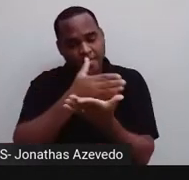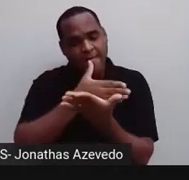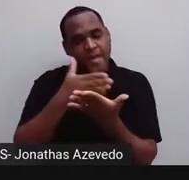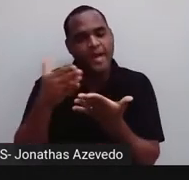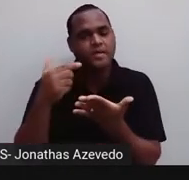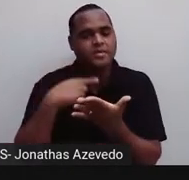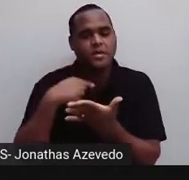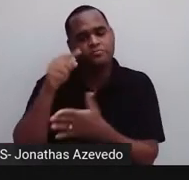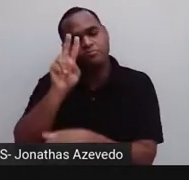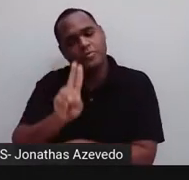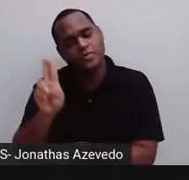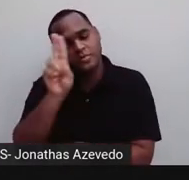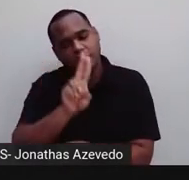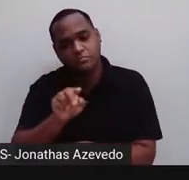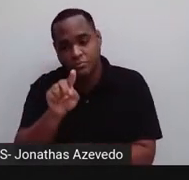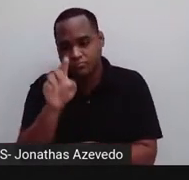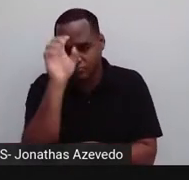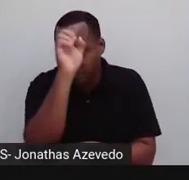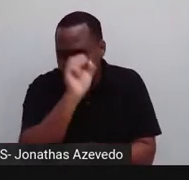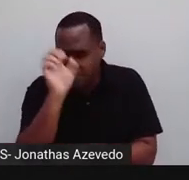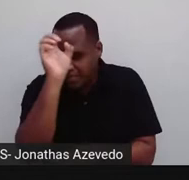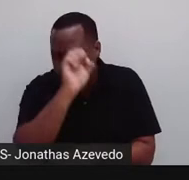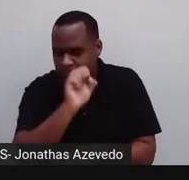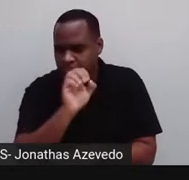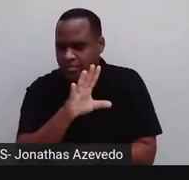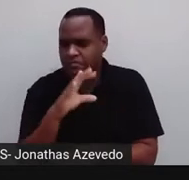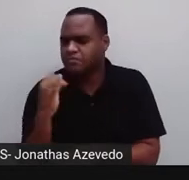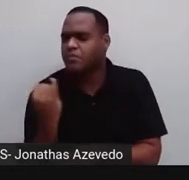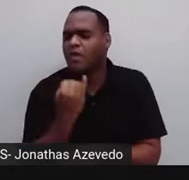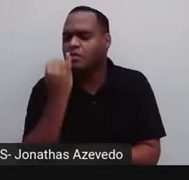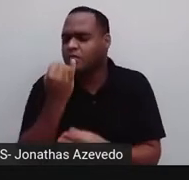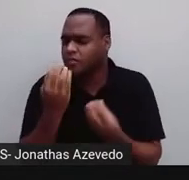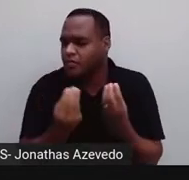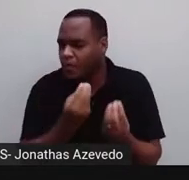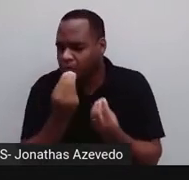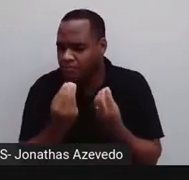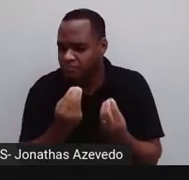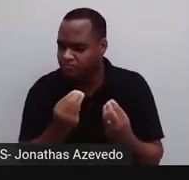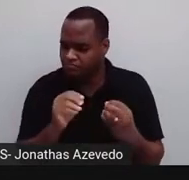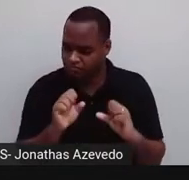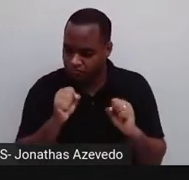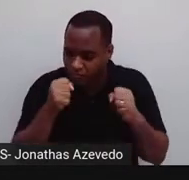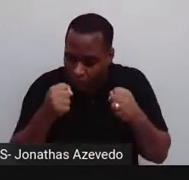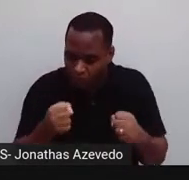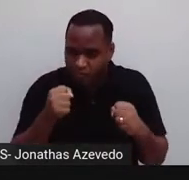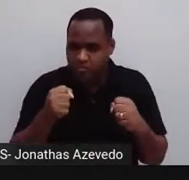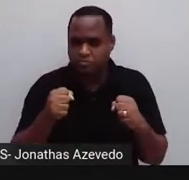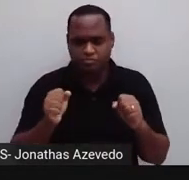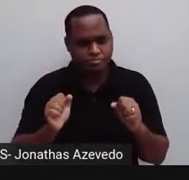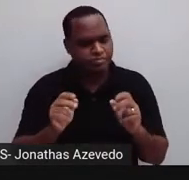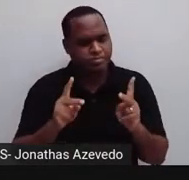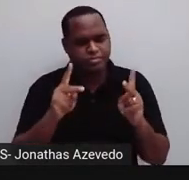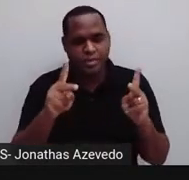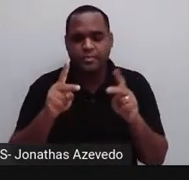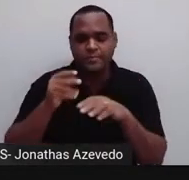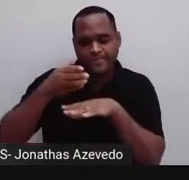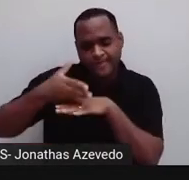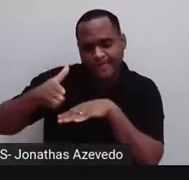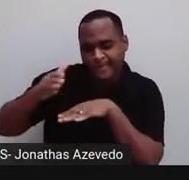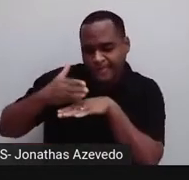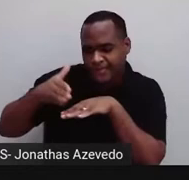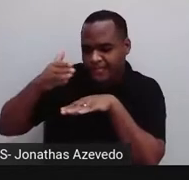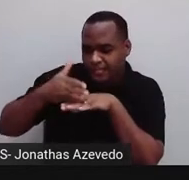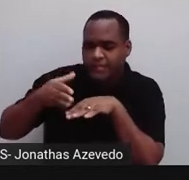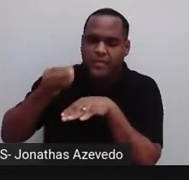aquilo que a gente aprendeu. Então, o importante é sempre continuar praticando, e principalmente em matemática,